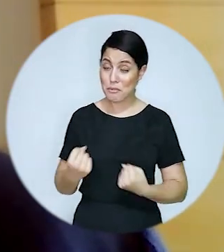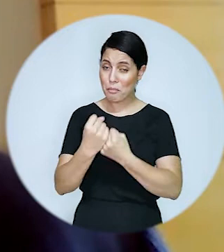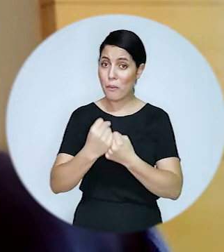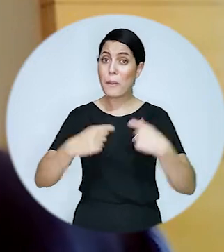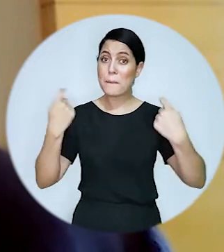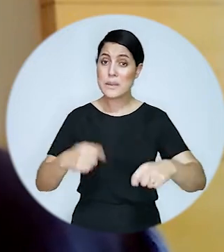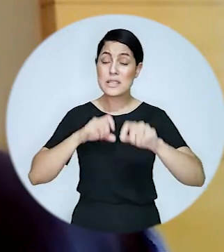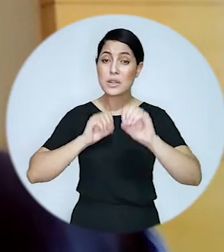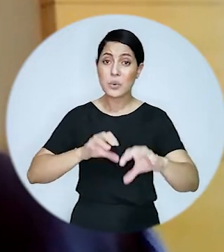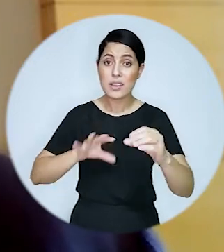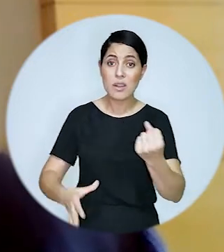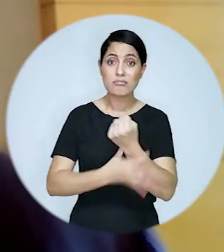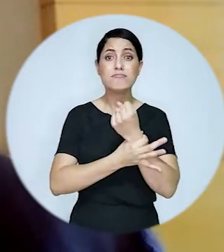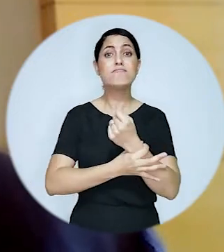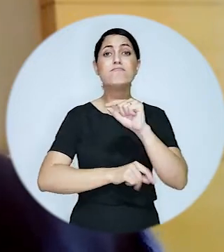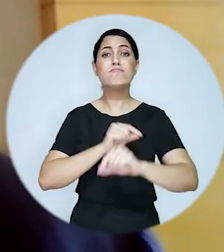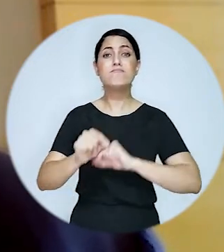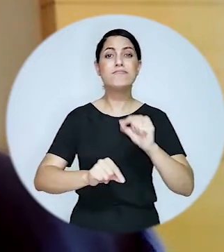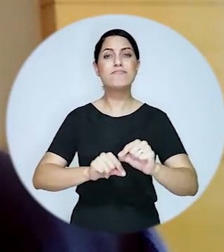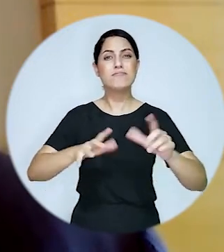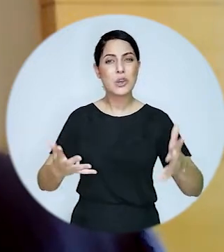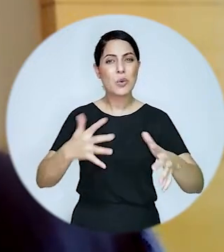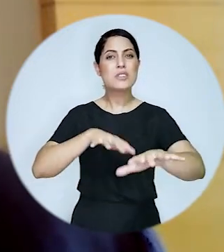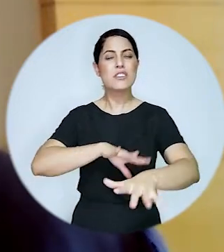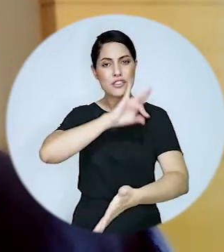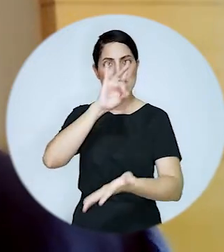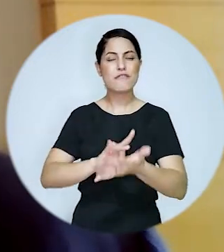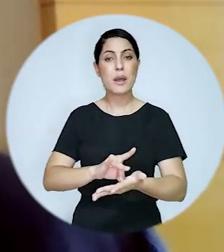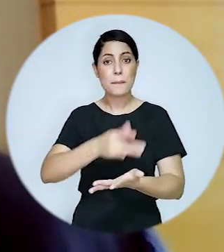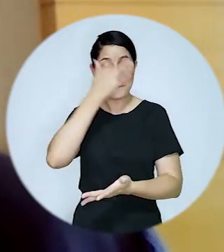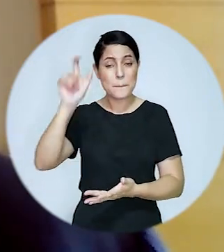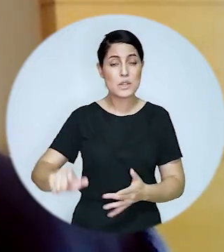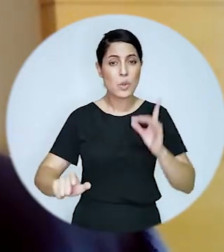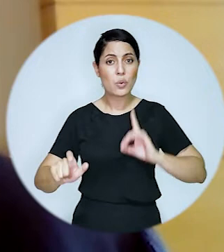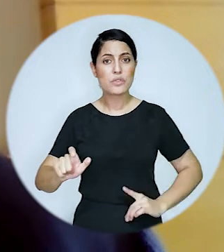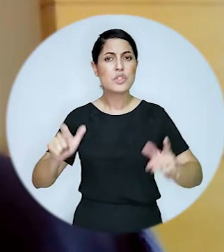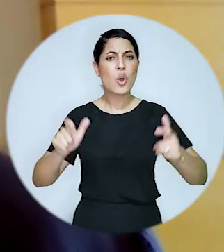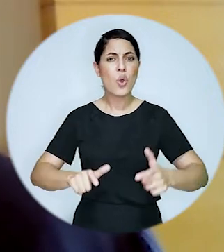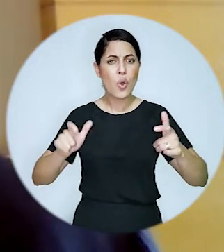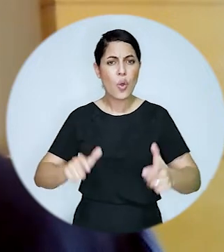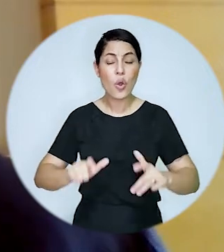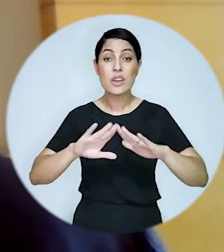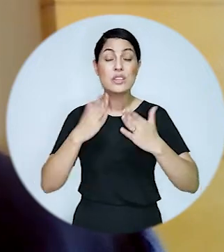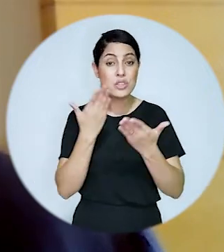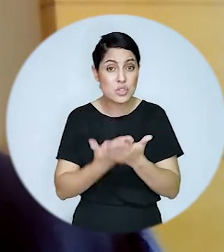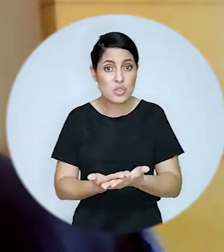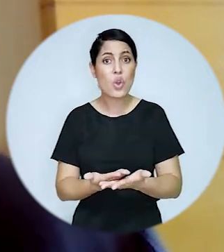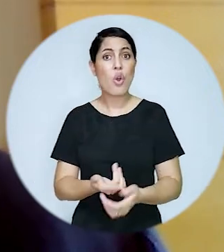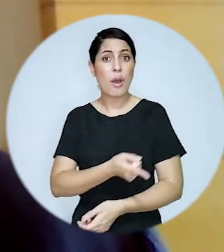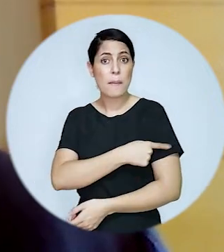de saúde é preciso garantir a educação inclusiva as pessoas com deficiência estudantes nas escolas